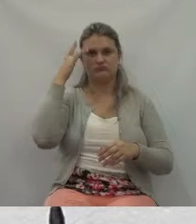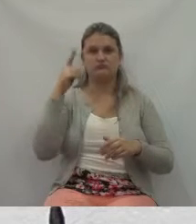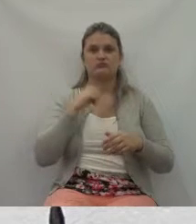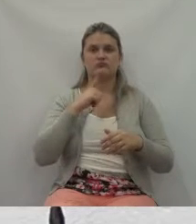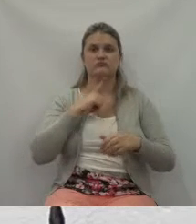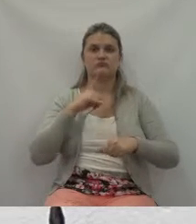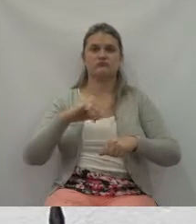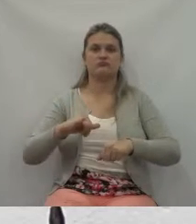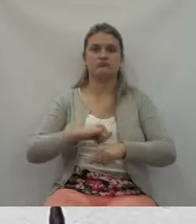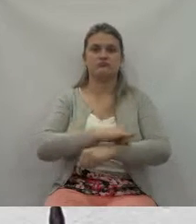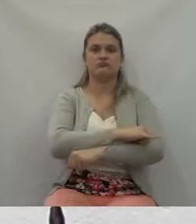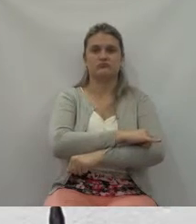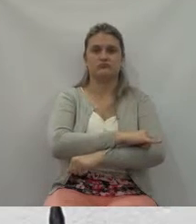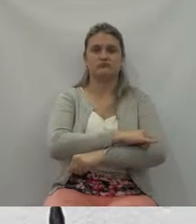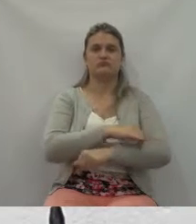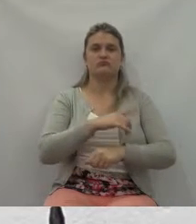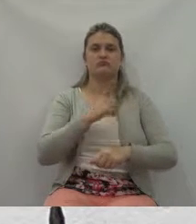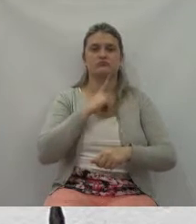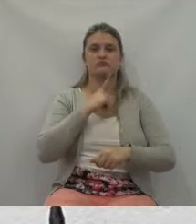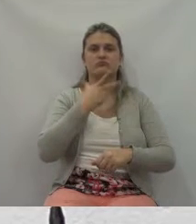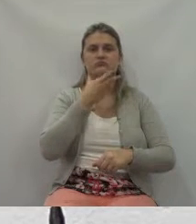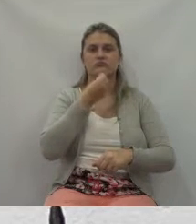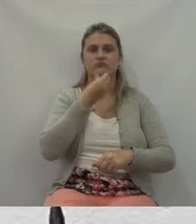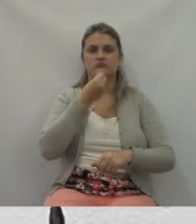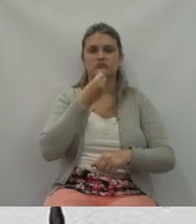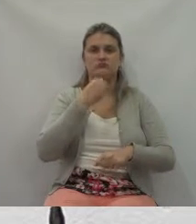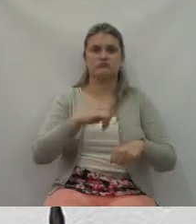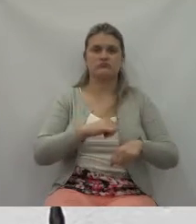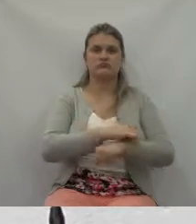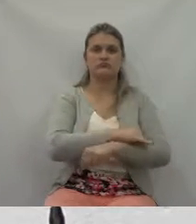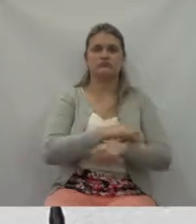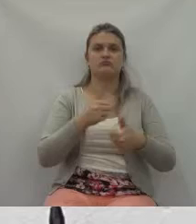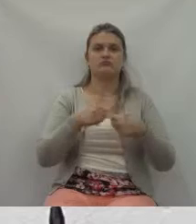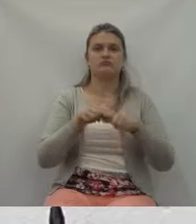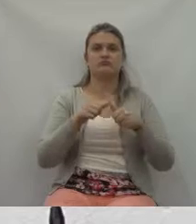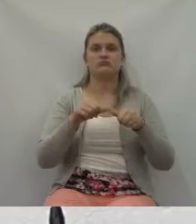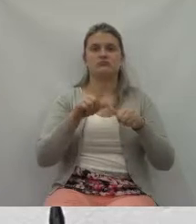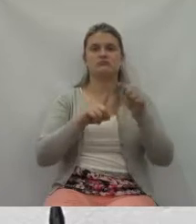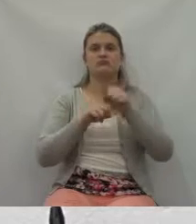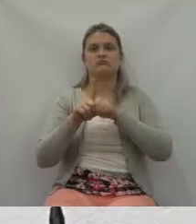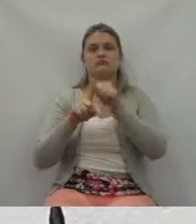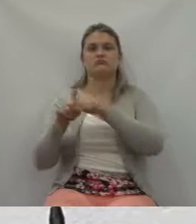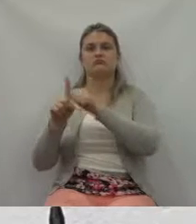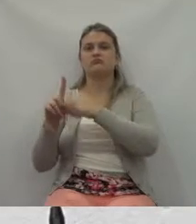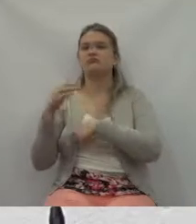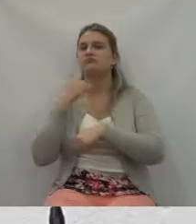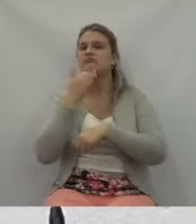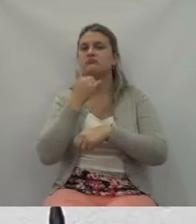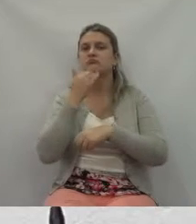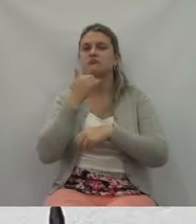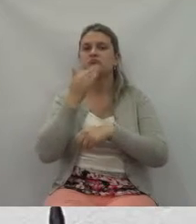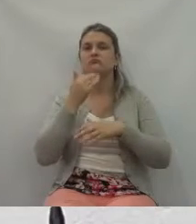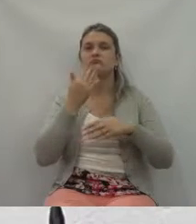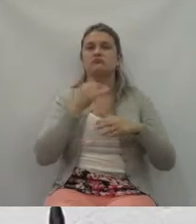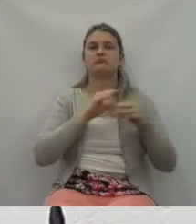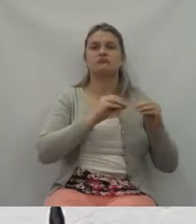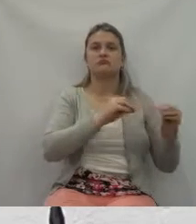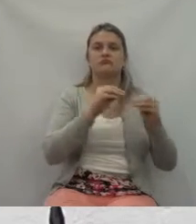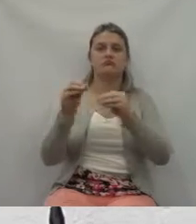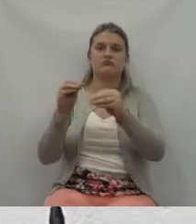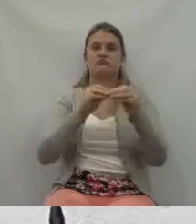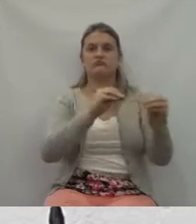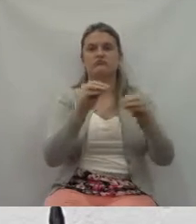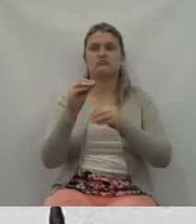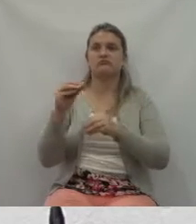o coitado ficou meses dentro do aeroporto e ninguém, era um jogo de empurra de um lado para o outro. E eu acho que